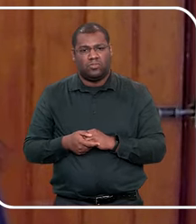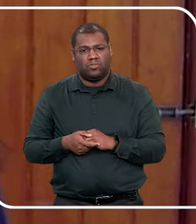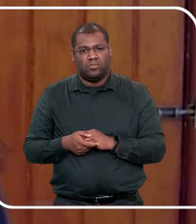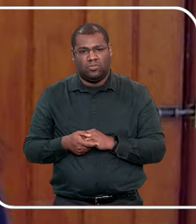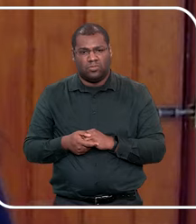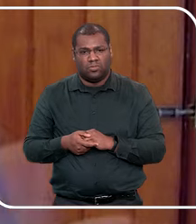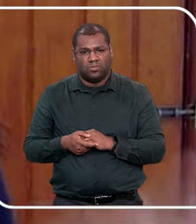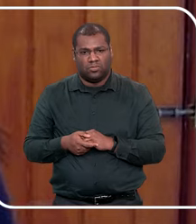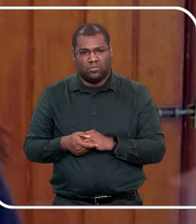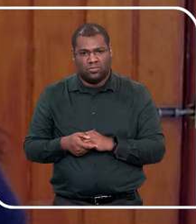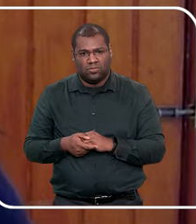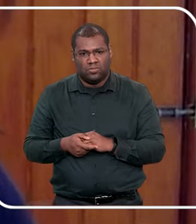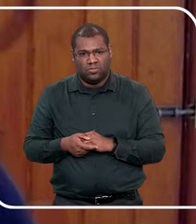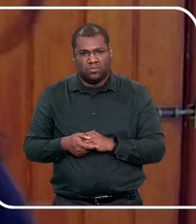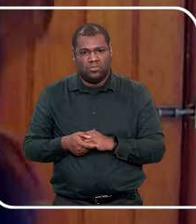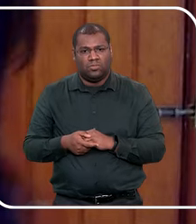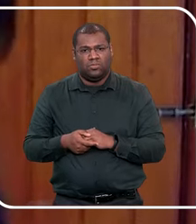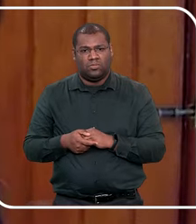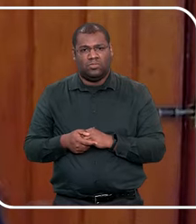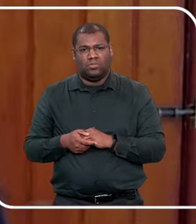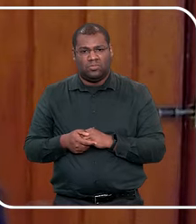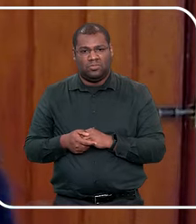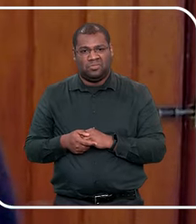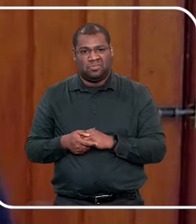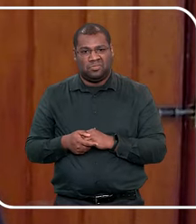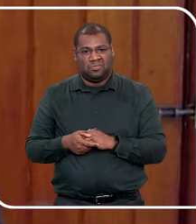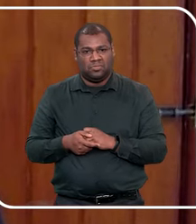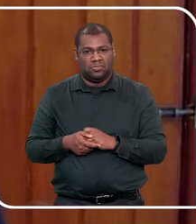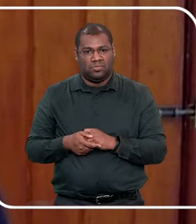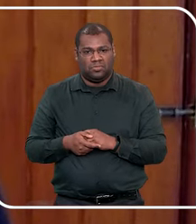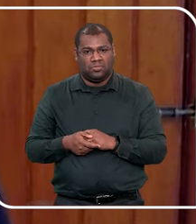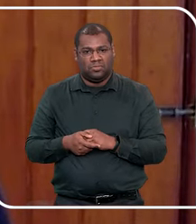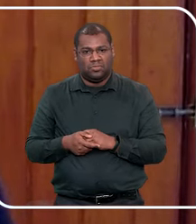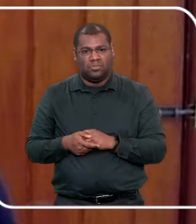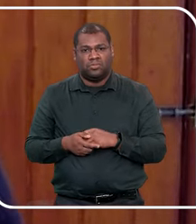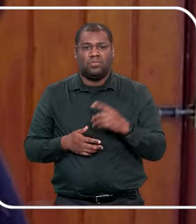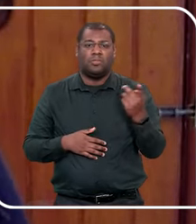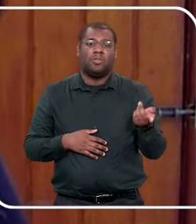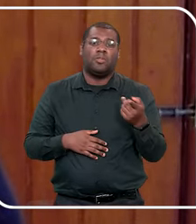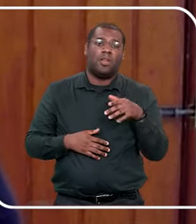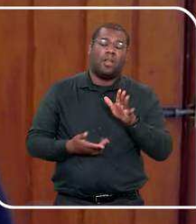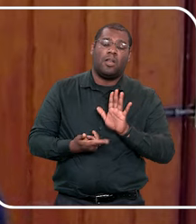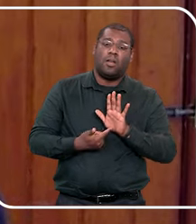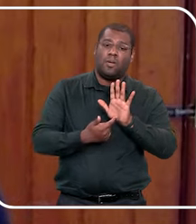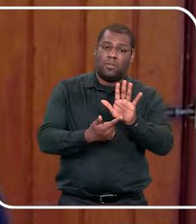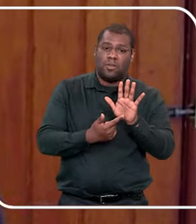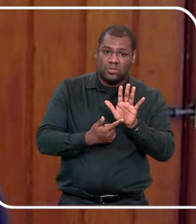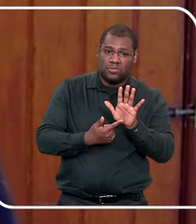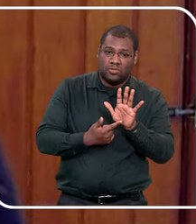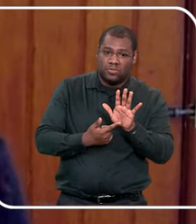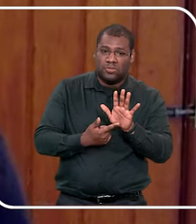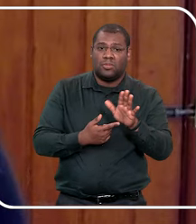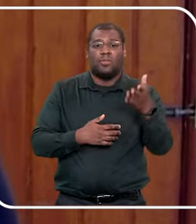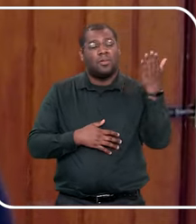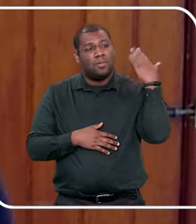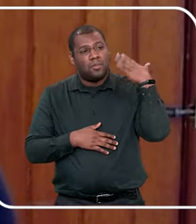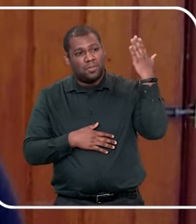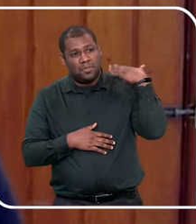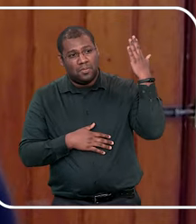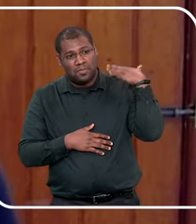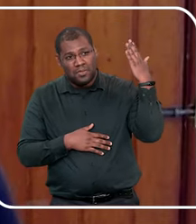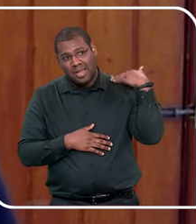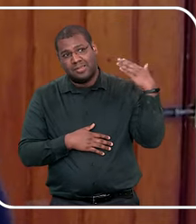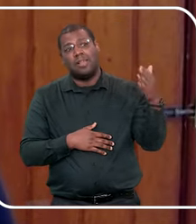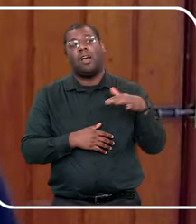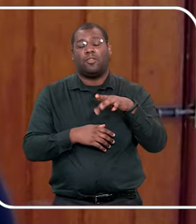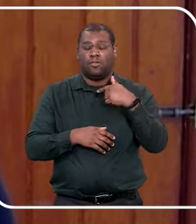você, você vai dormir no seu quarto, não tem nada lá, olha debaixo da cama, não tem nem um bicho patrão ali, vamos olhar aqui dentro do banheiro, não tem, vamos abrir a porta do armário, não tem, eu